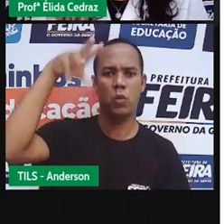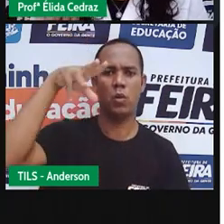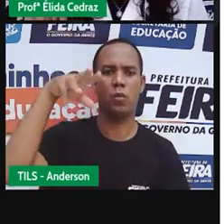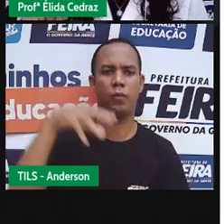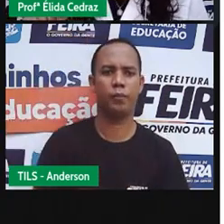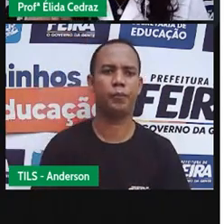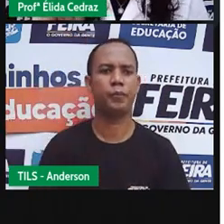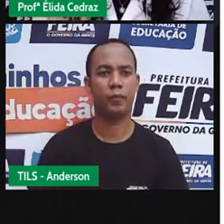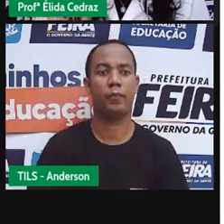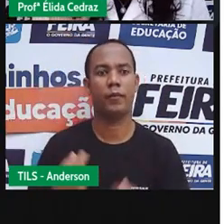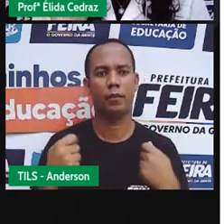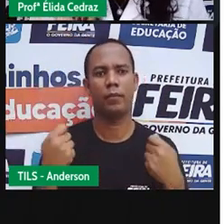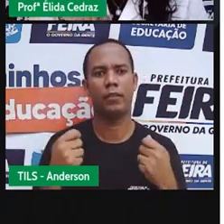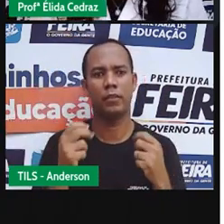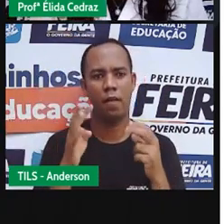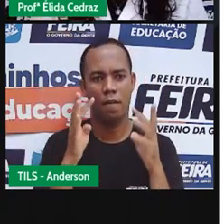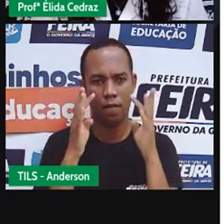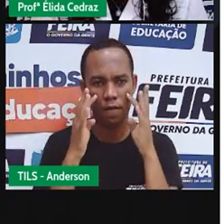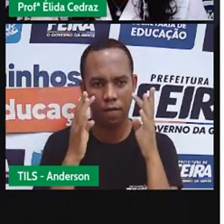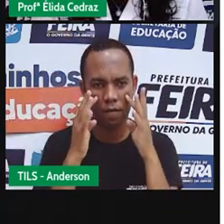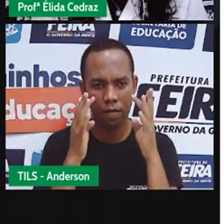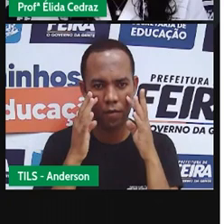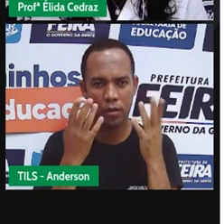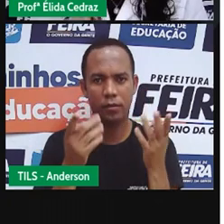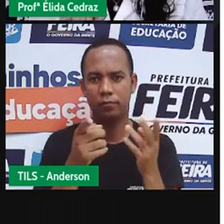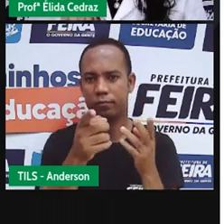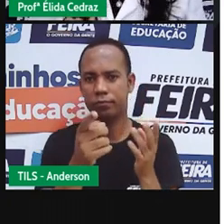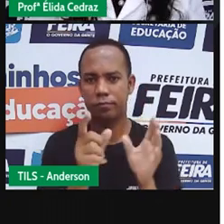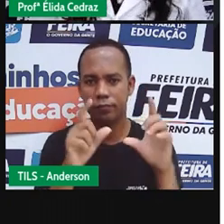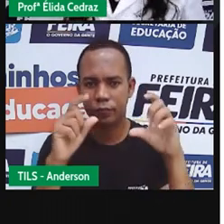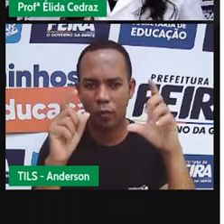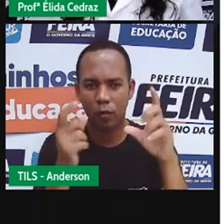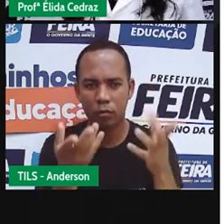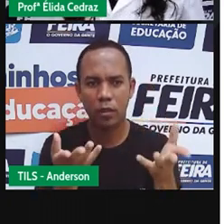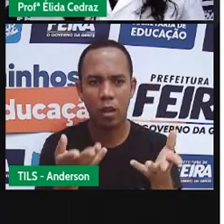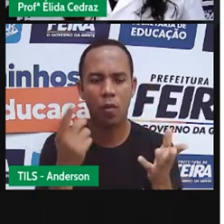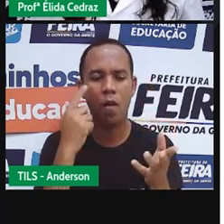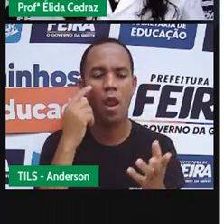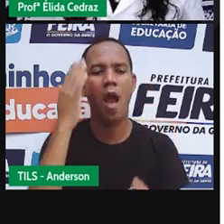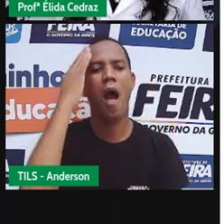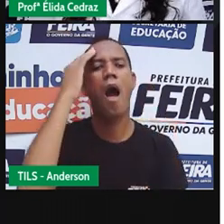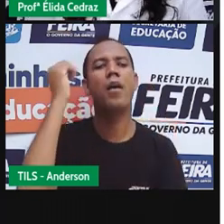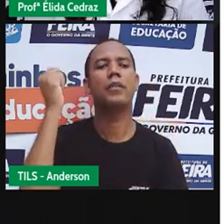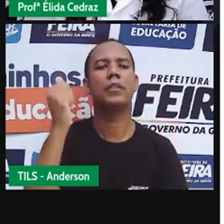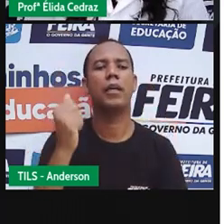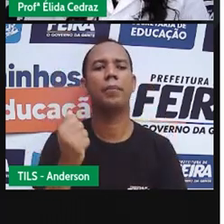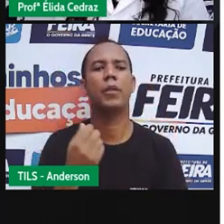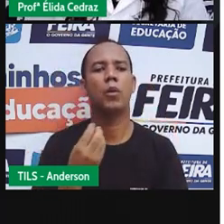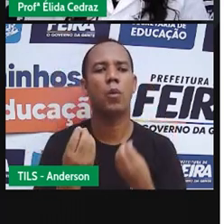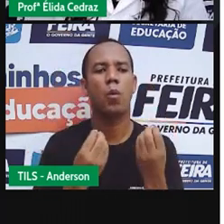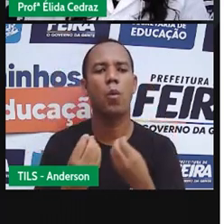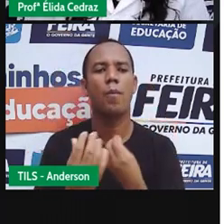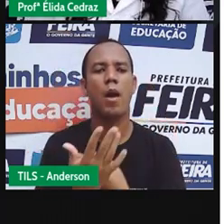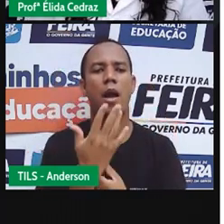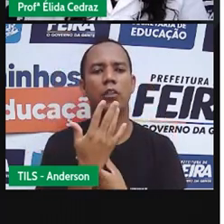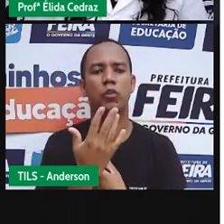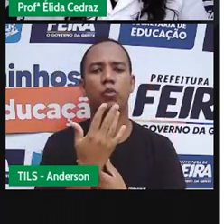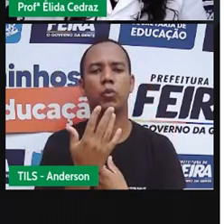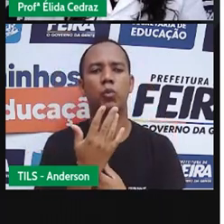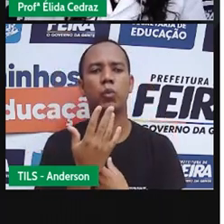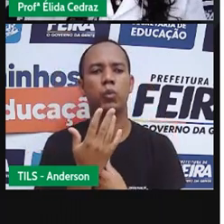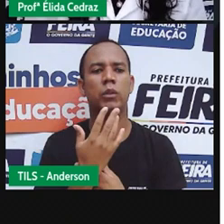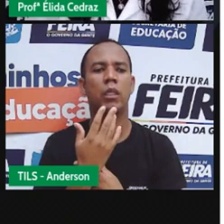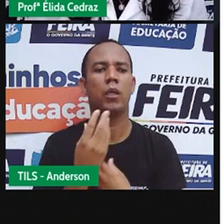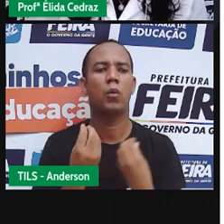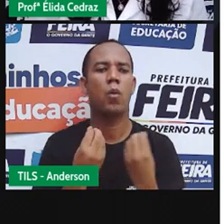É uma numeração, como você está vendo ali da gente. Então, agora você já sabe. Nós temos uma proteção contra